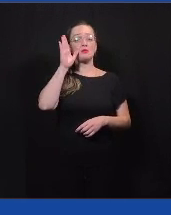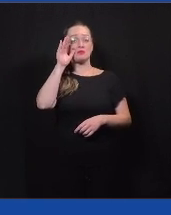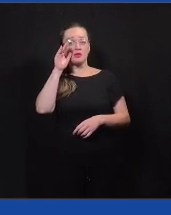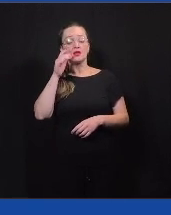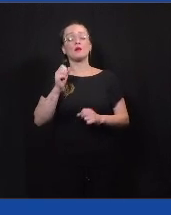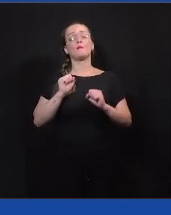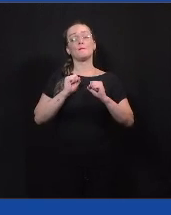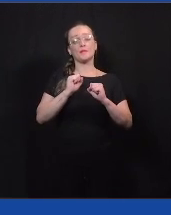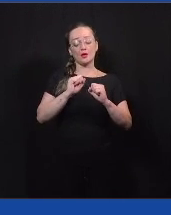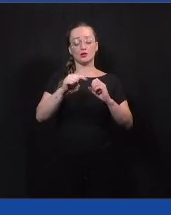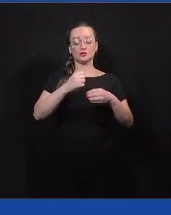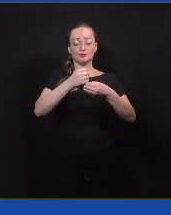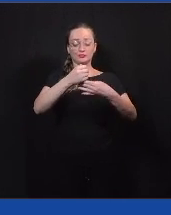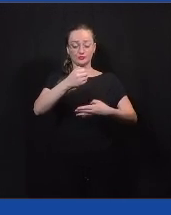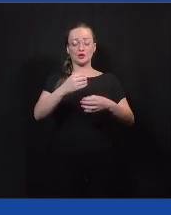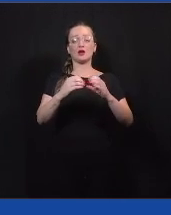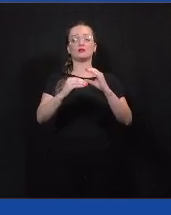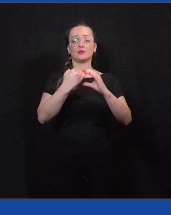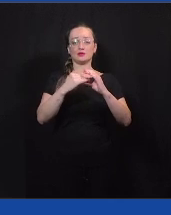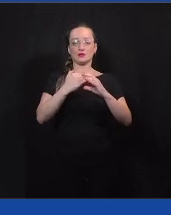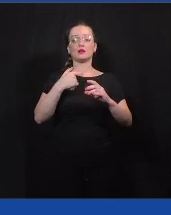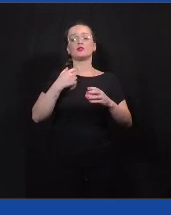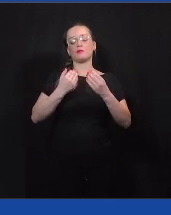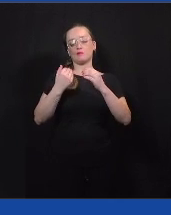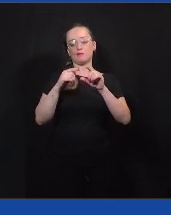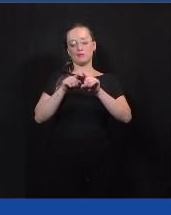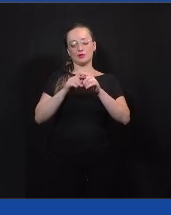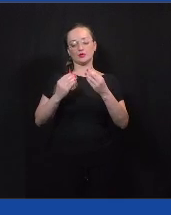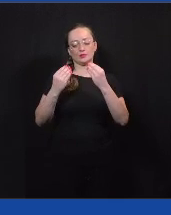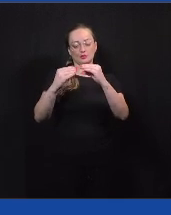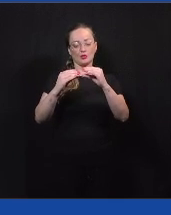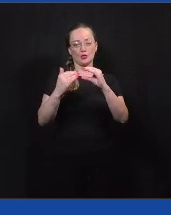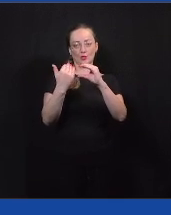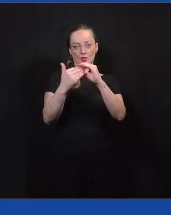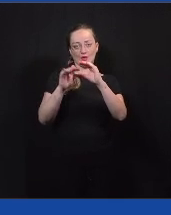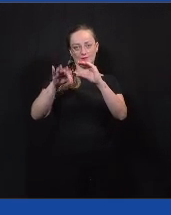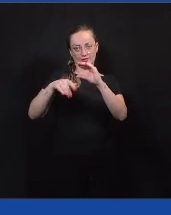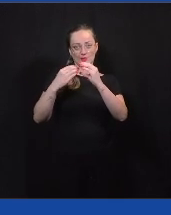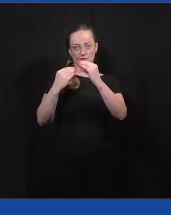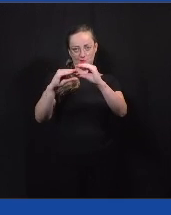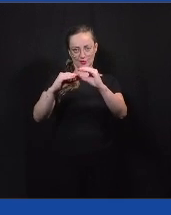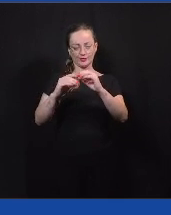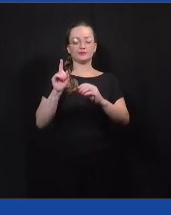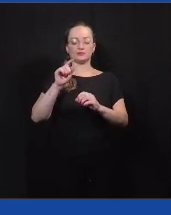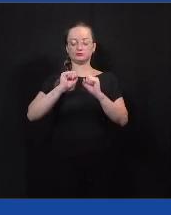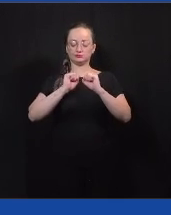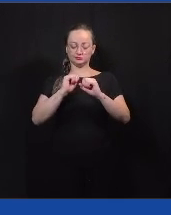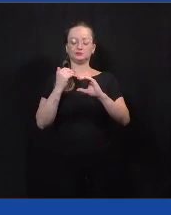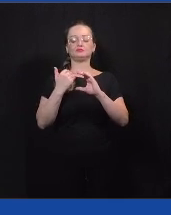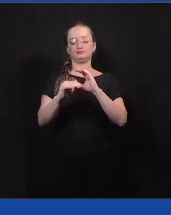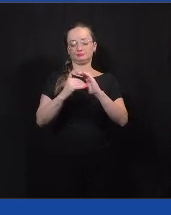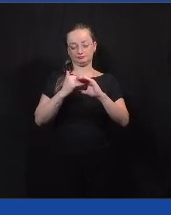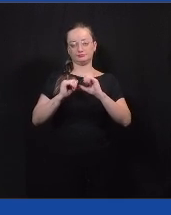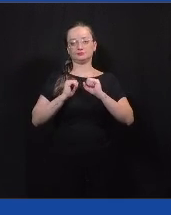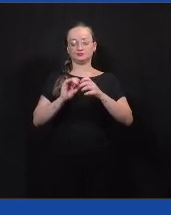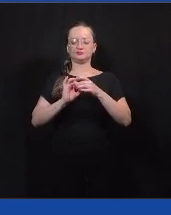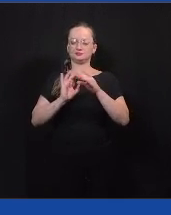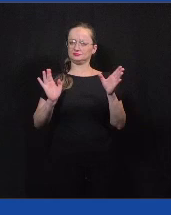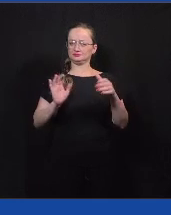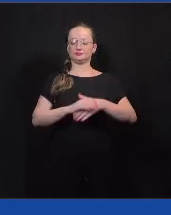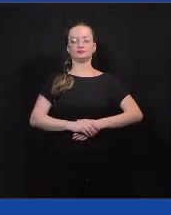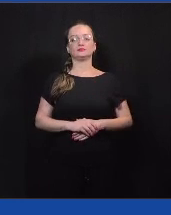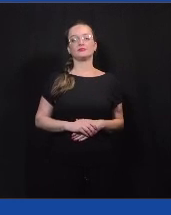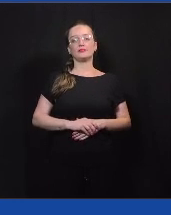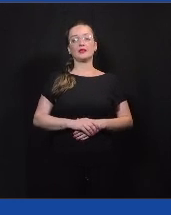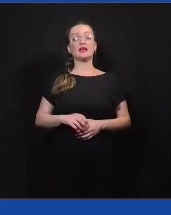aqui no chat ou a gente coloca o nosso e-mail aqui no final da apresentação. A gente está à disposição, se vocês quiserem saber